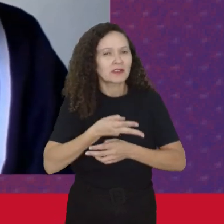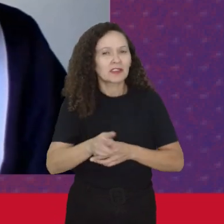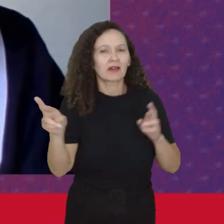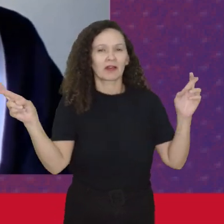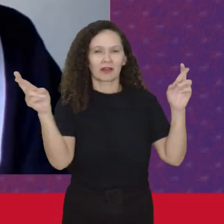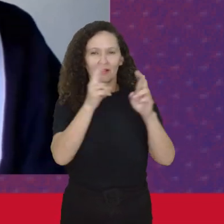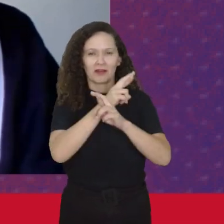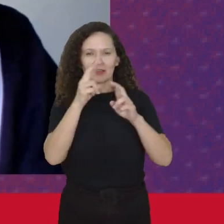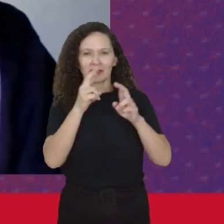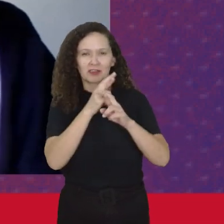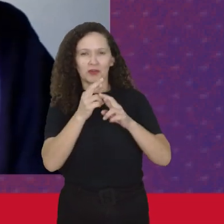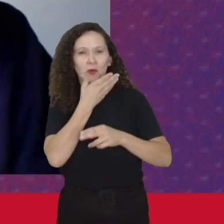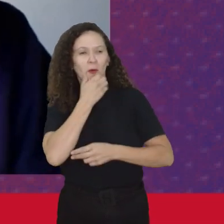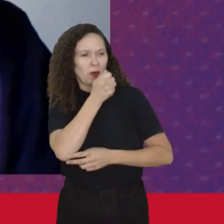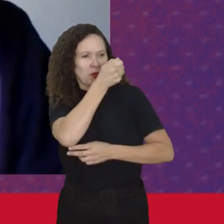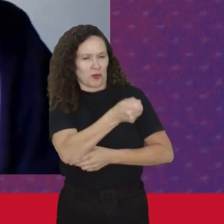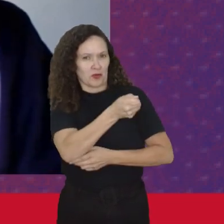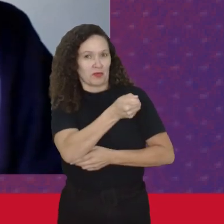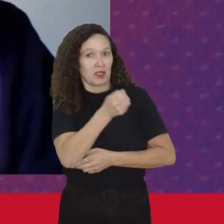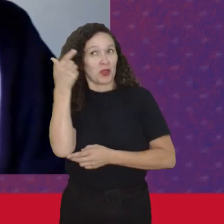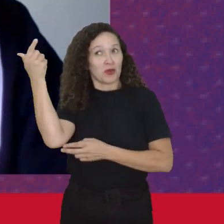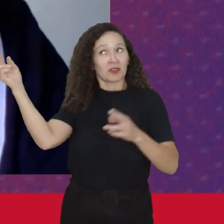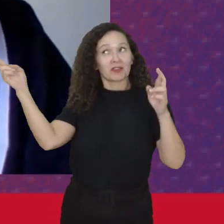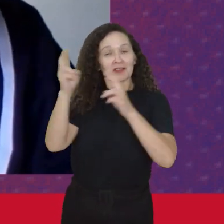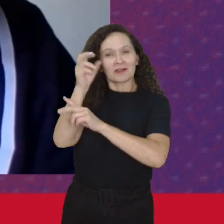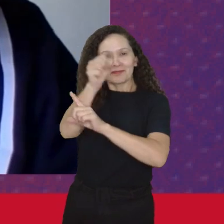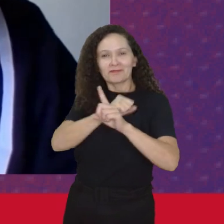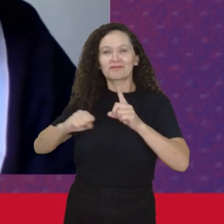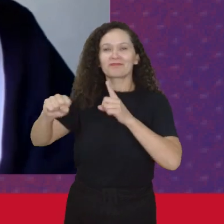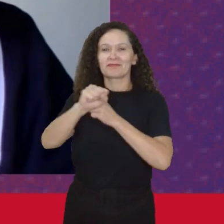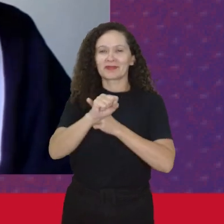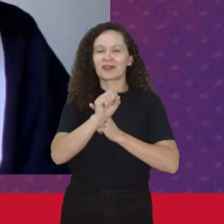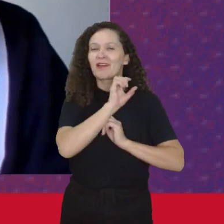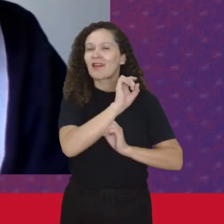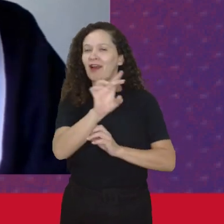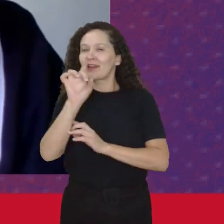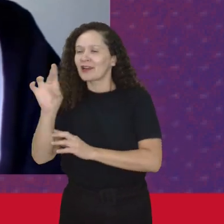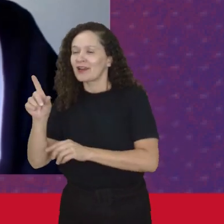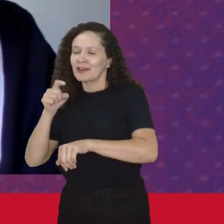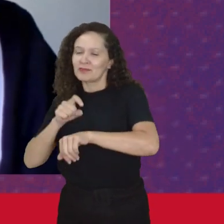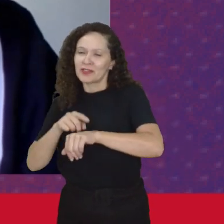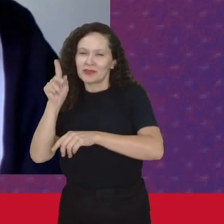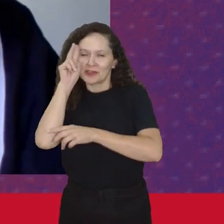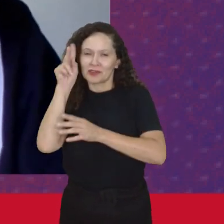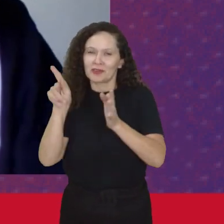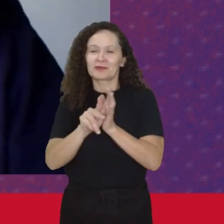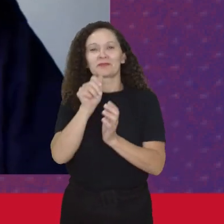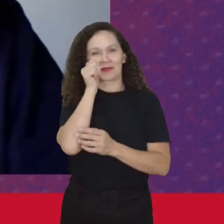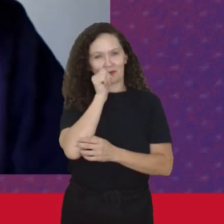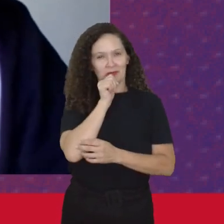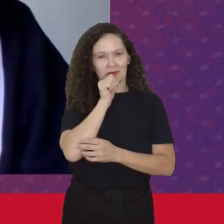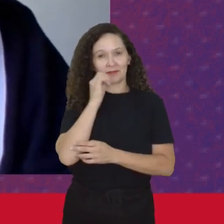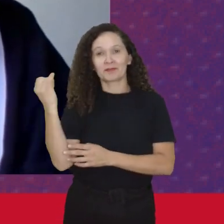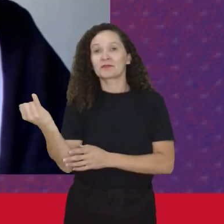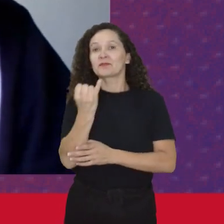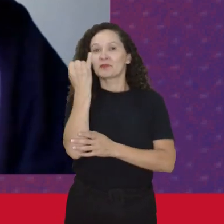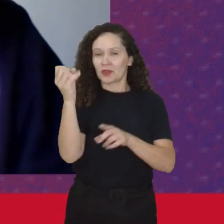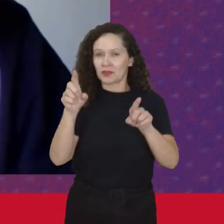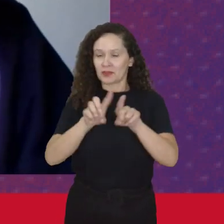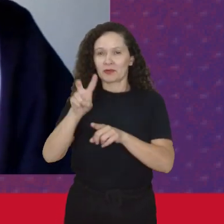relações patriarcais A outras relações sociais em cada momento histórico E é importante a gente resgatar